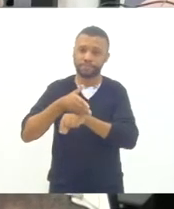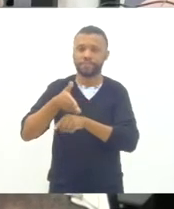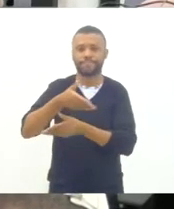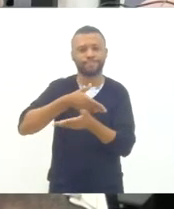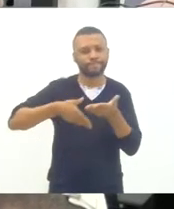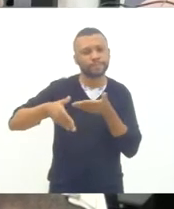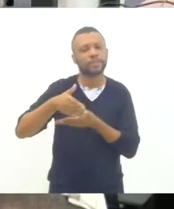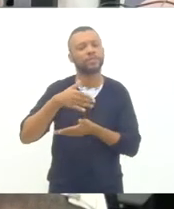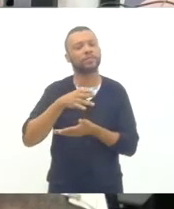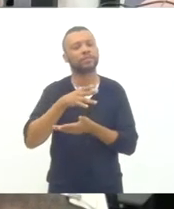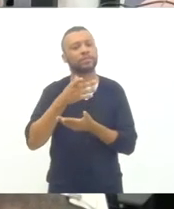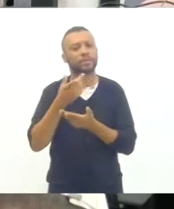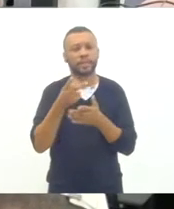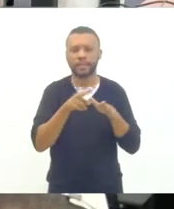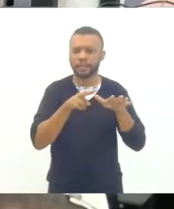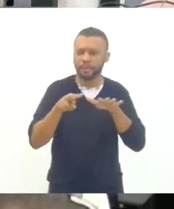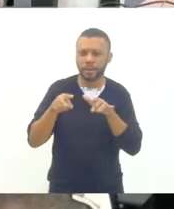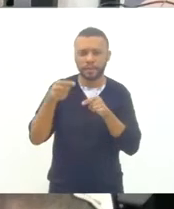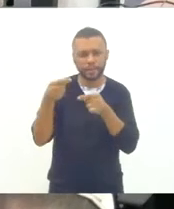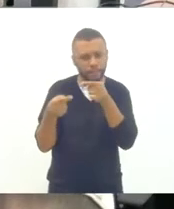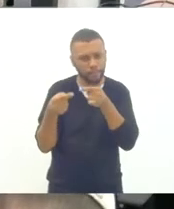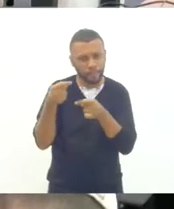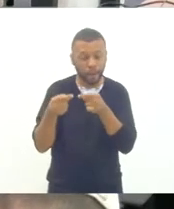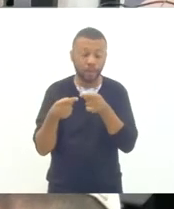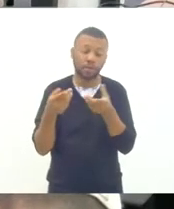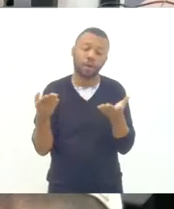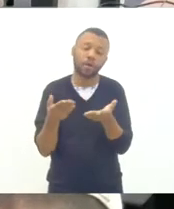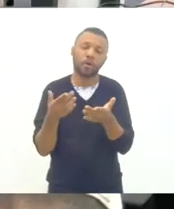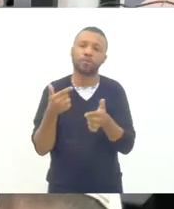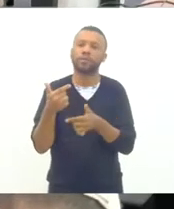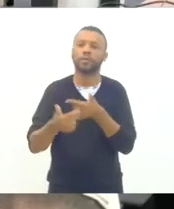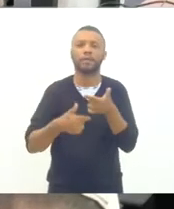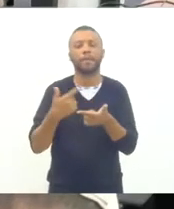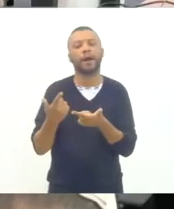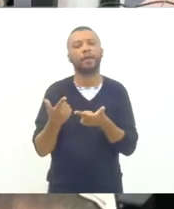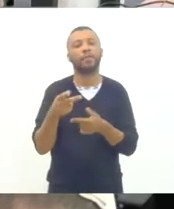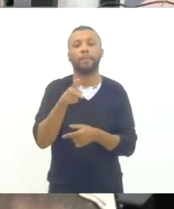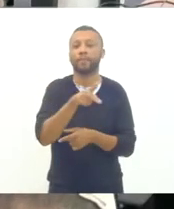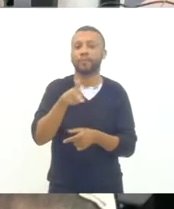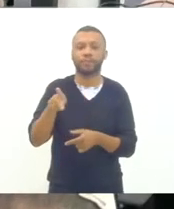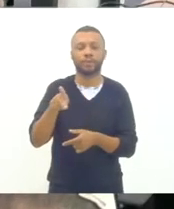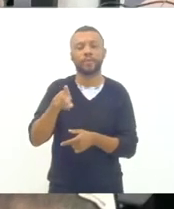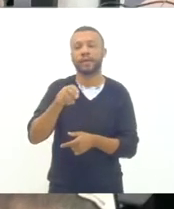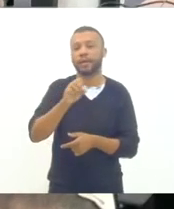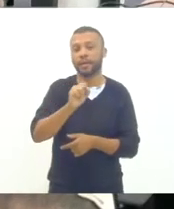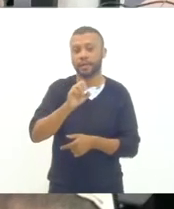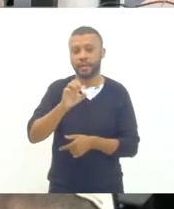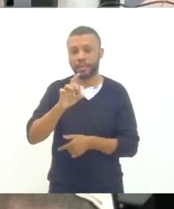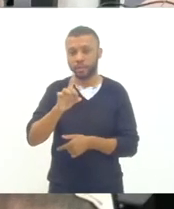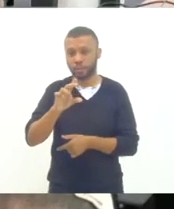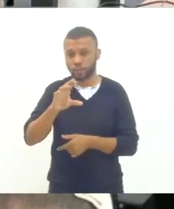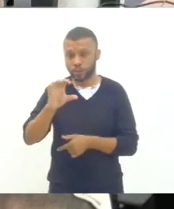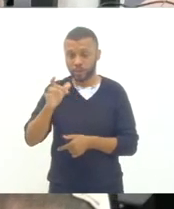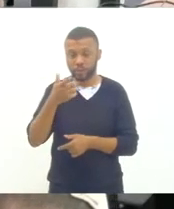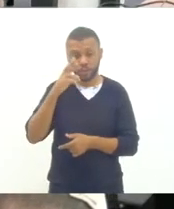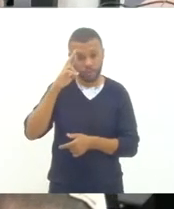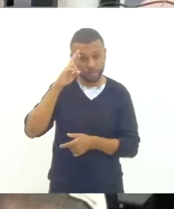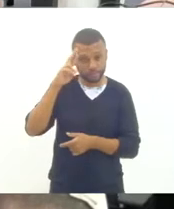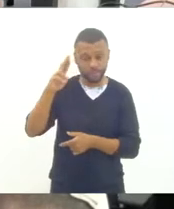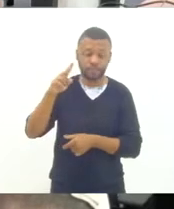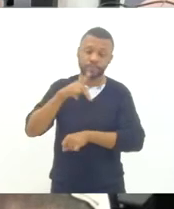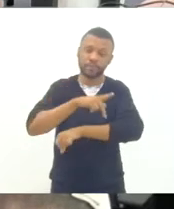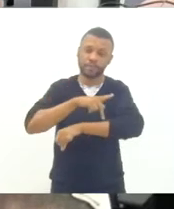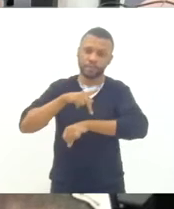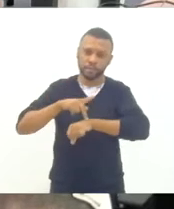Eu atualmente aqui sou professor da rede da Seduq, atualmente superintendente pedagógico, que é a subsecretaria de gestão de